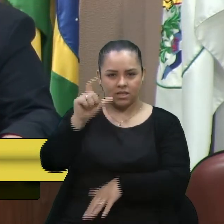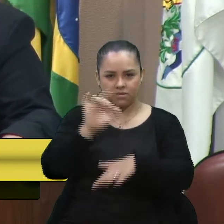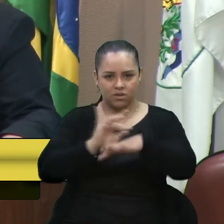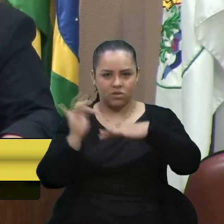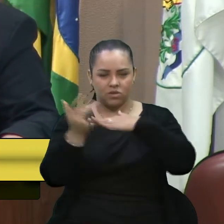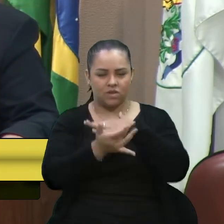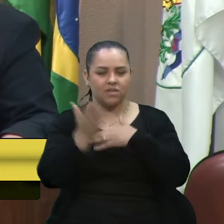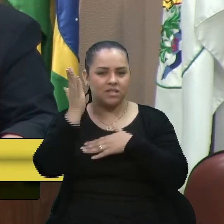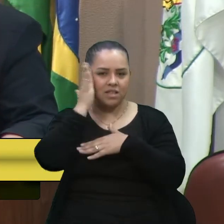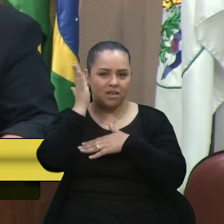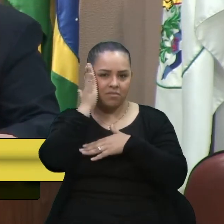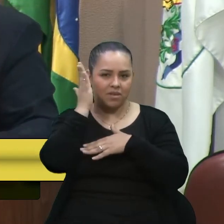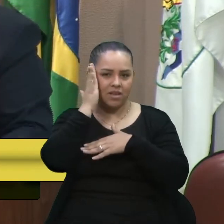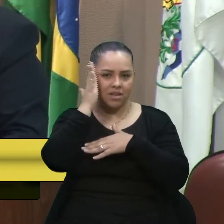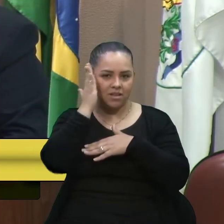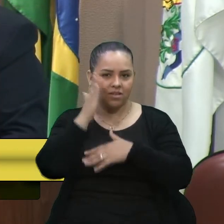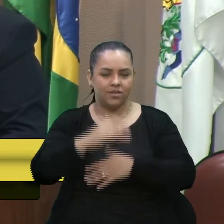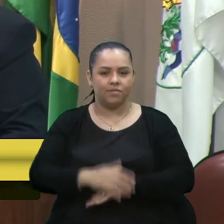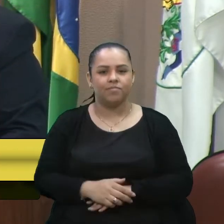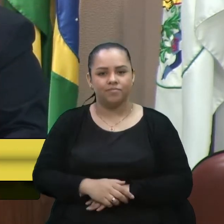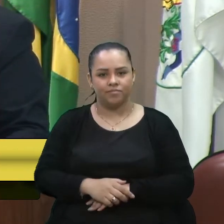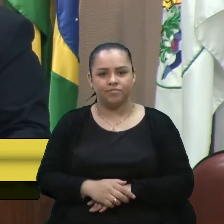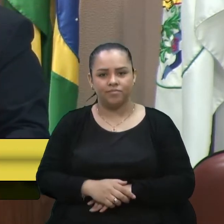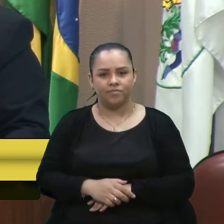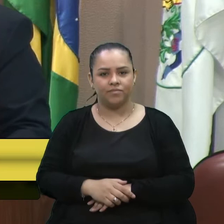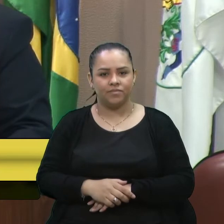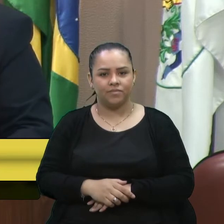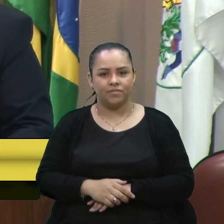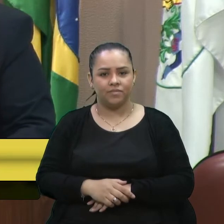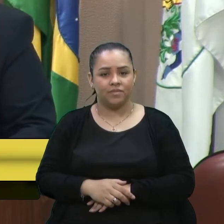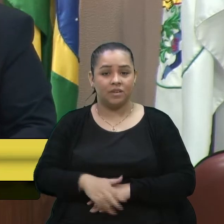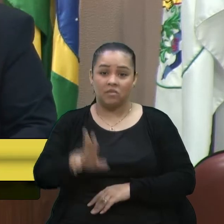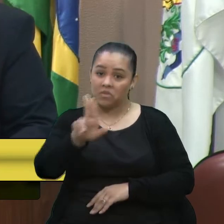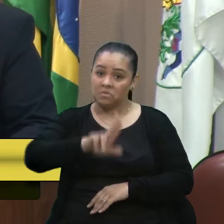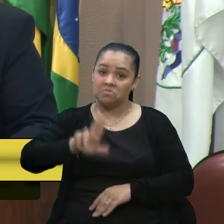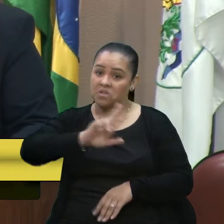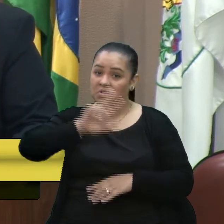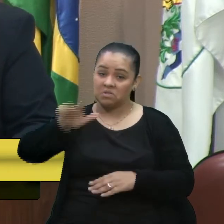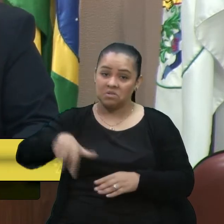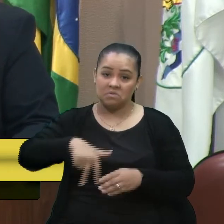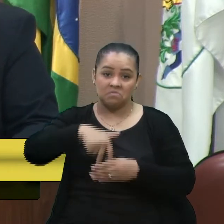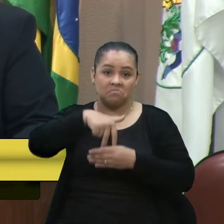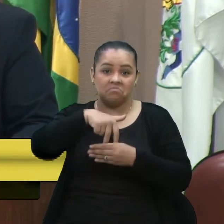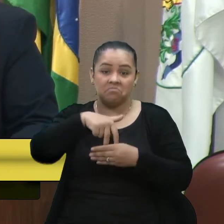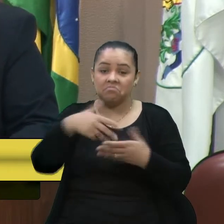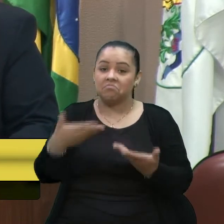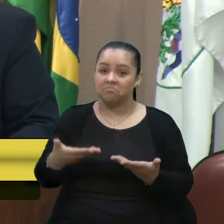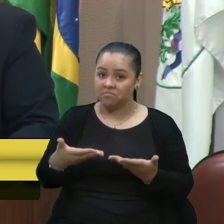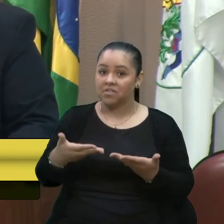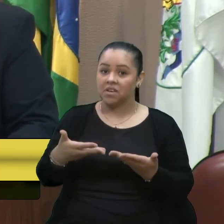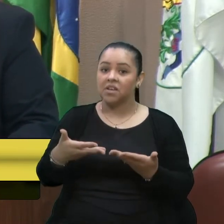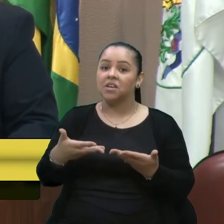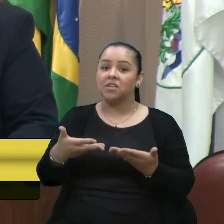vai usar, vai usar a tribuna, vai usar a tribuna e vai